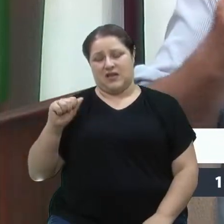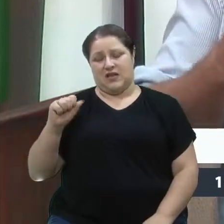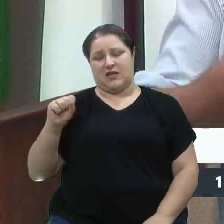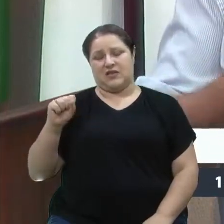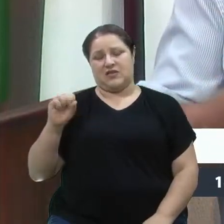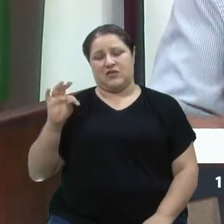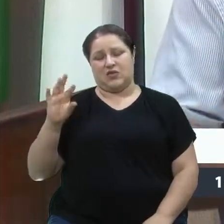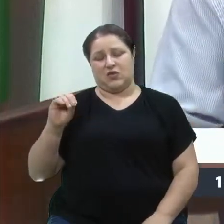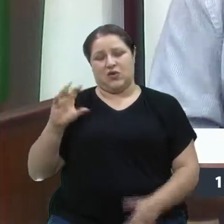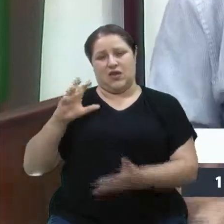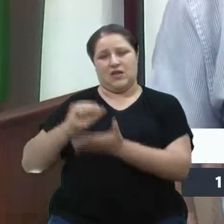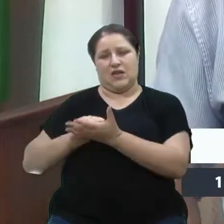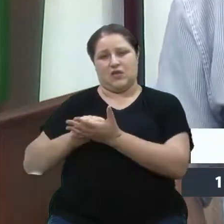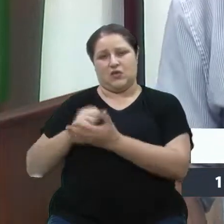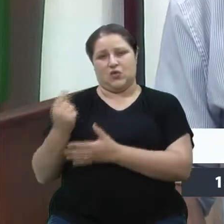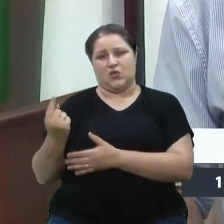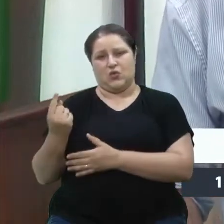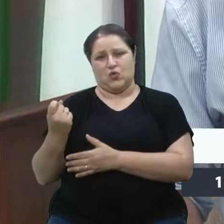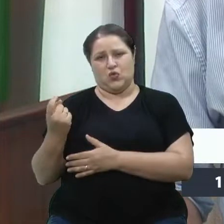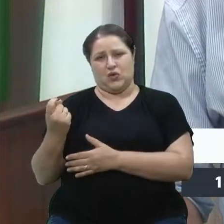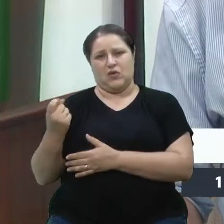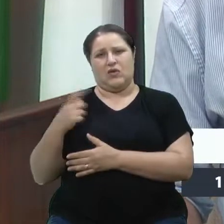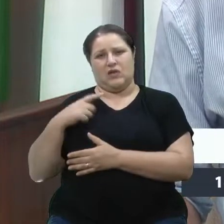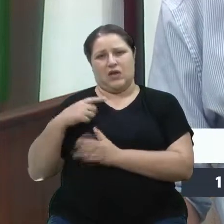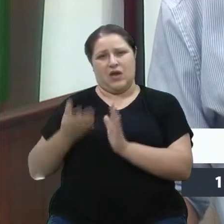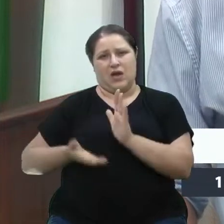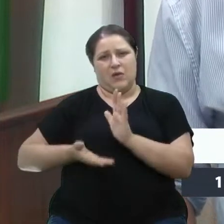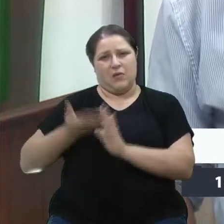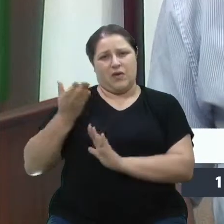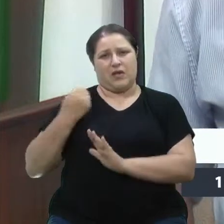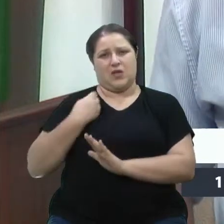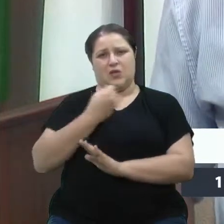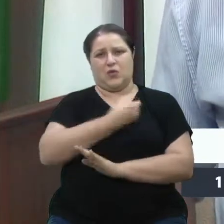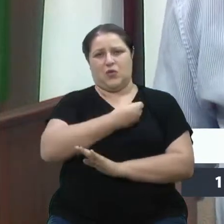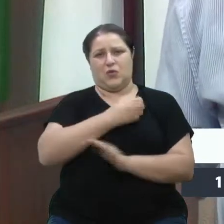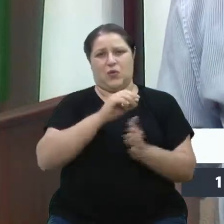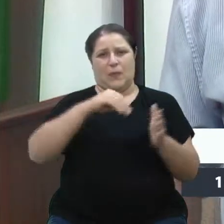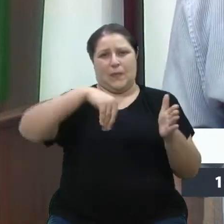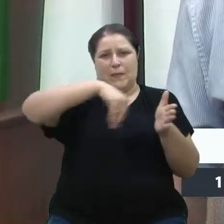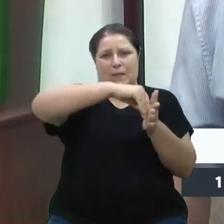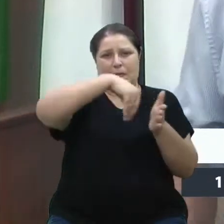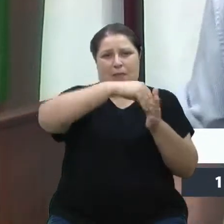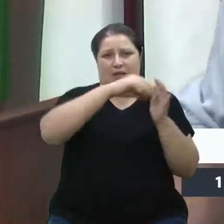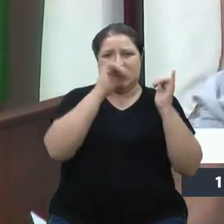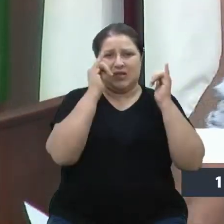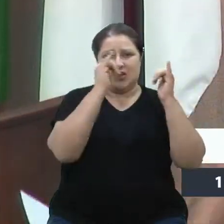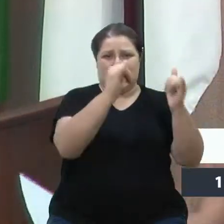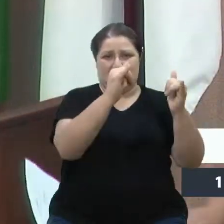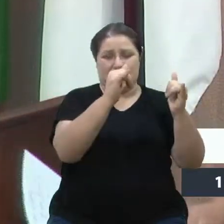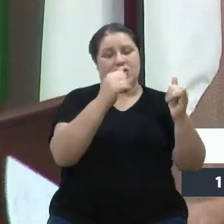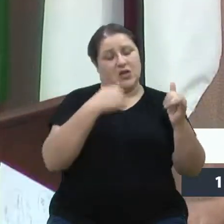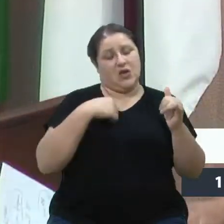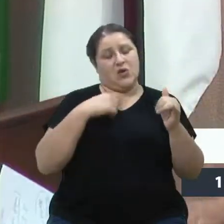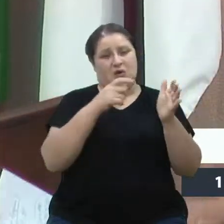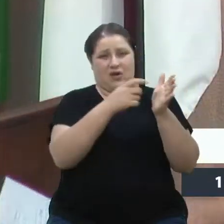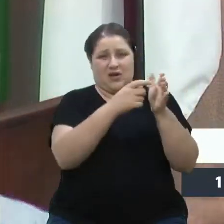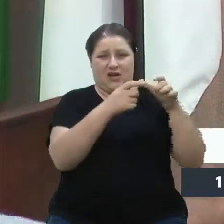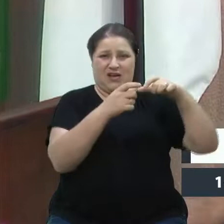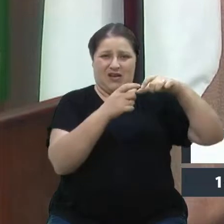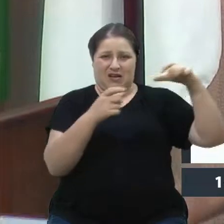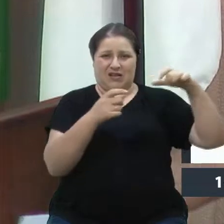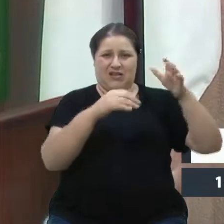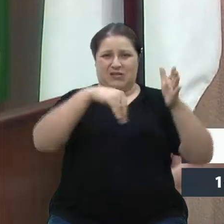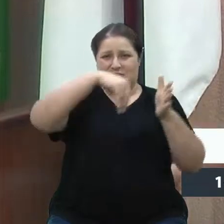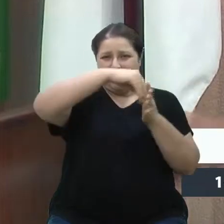com certeza vão aumentar a quantidade de passagens, e isso eu aguardo, isso eu vou aguardar.